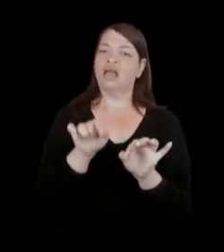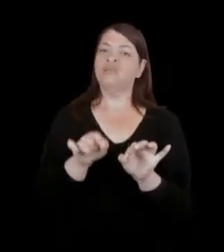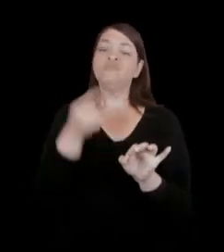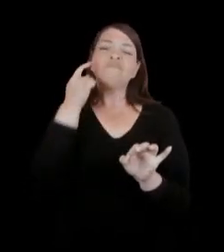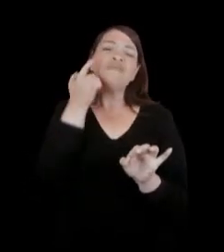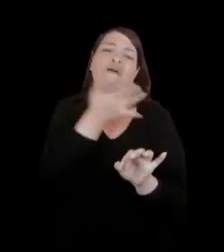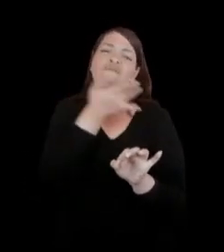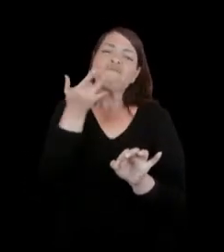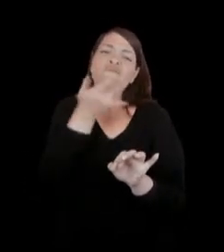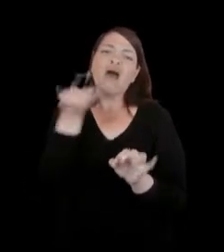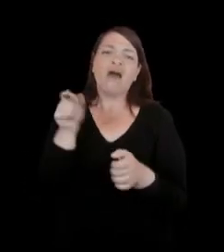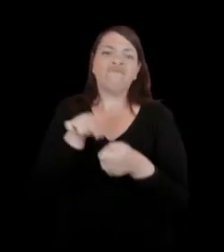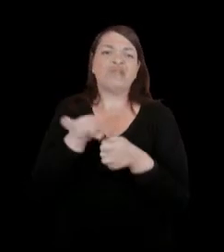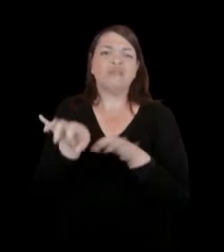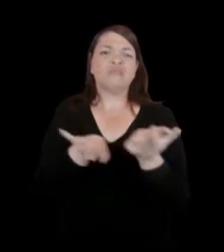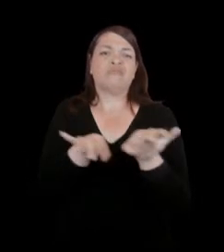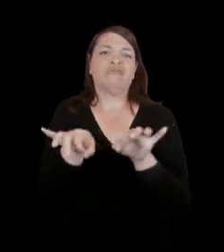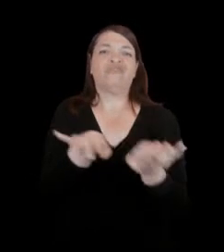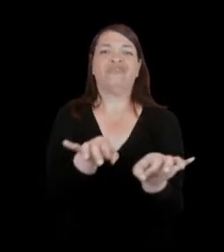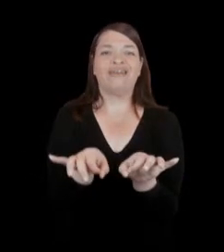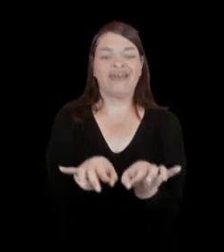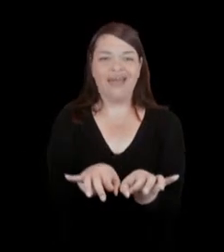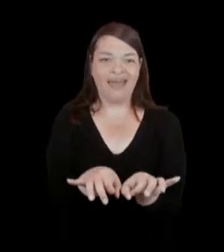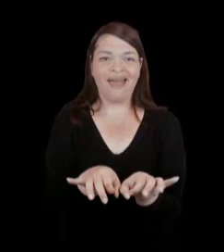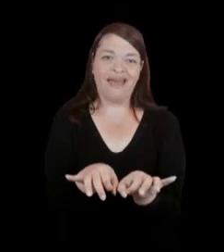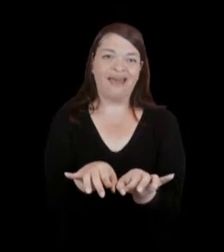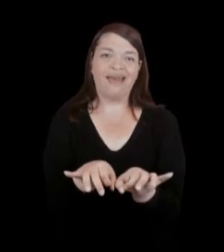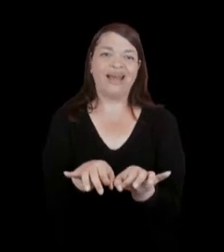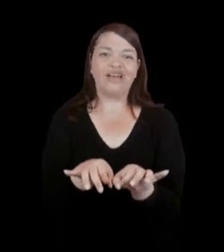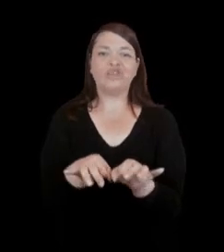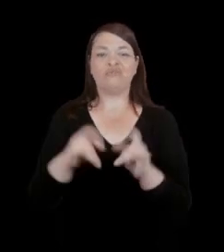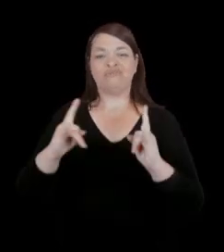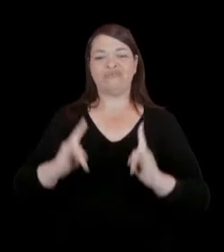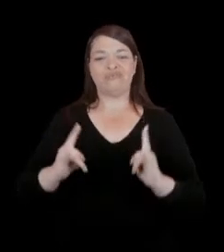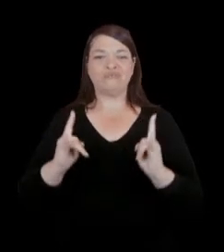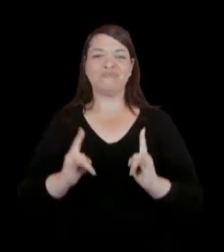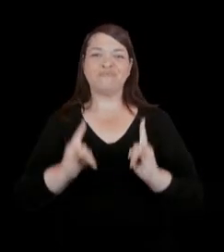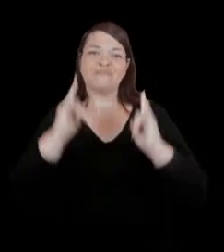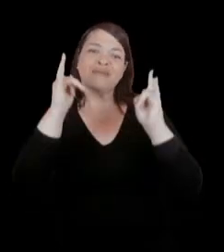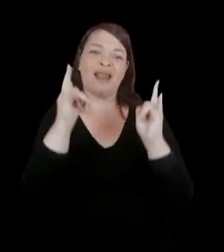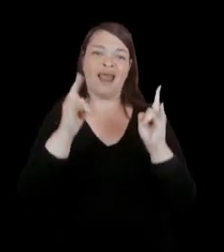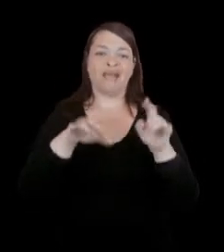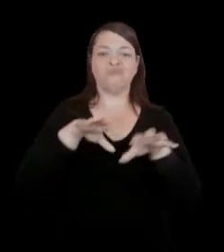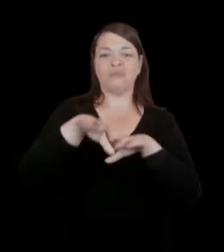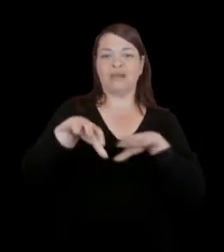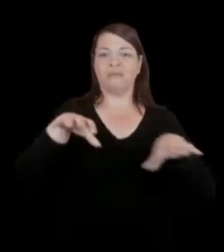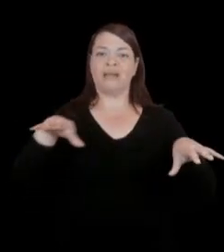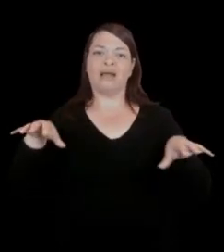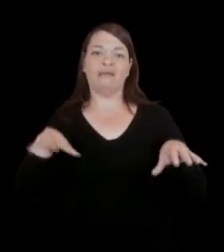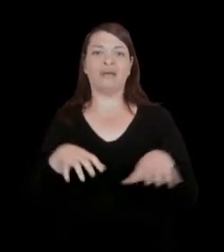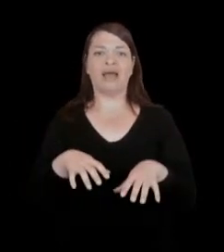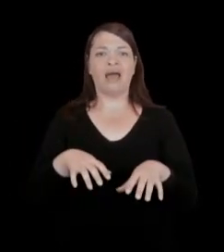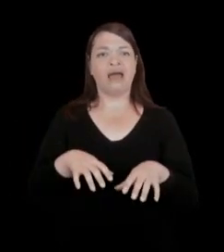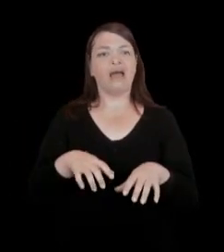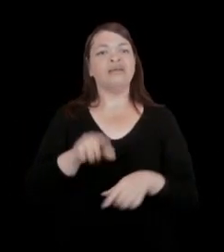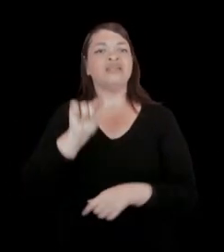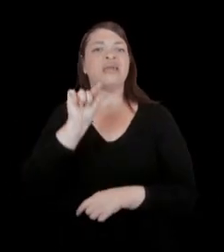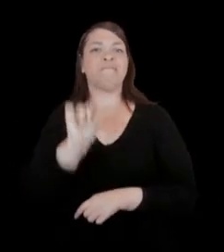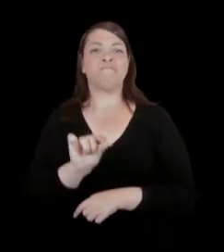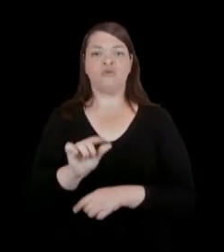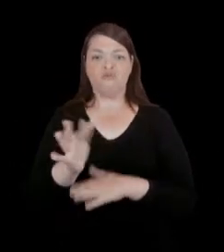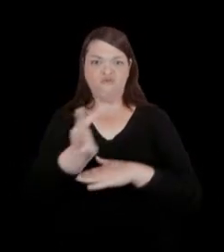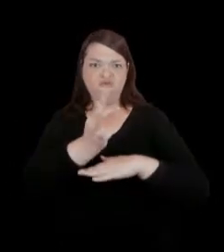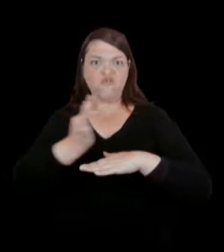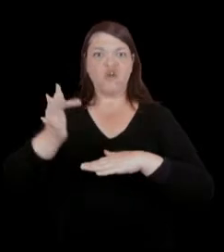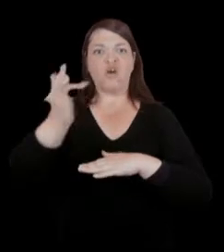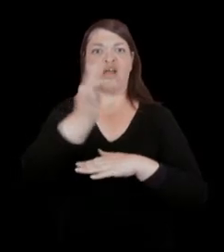fácil executar um projeto onde as instalações estão aparentes e tem pouco rigor formal ou